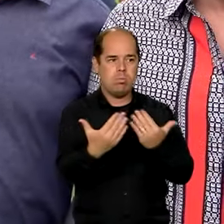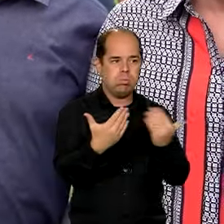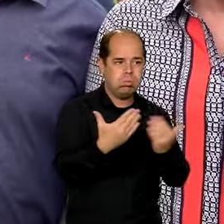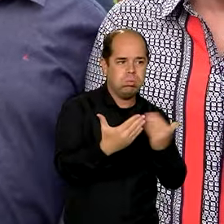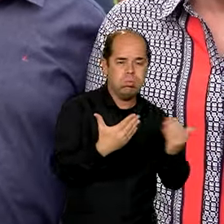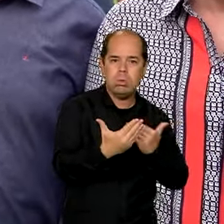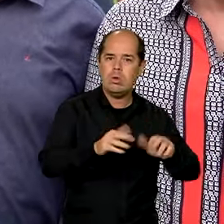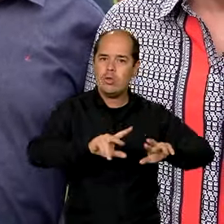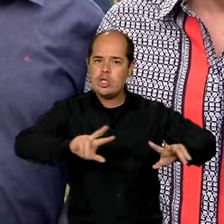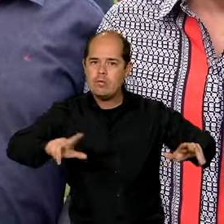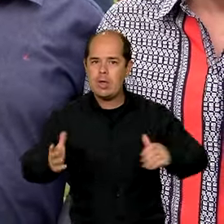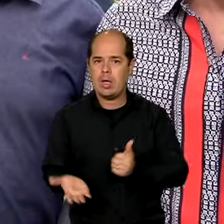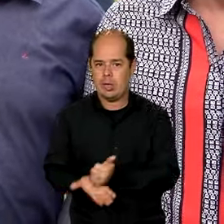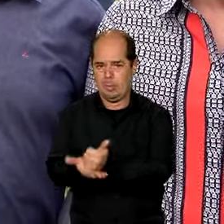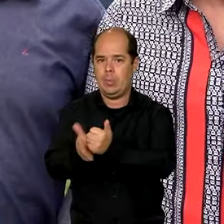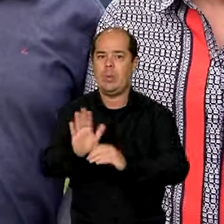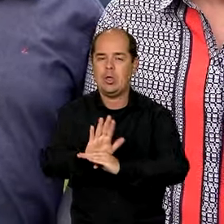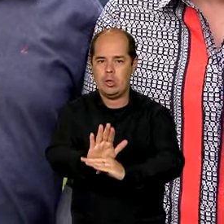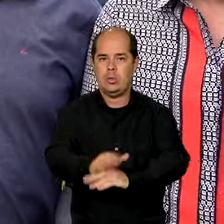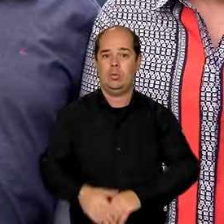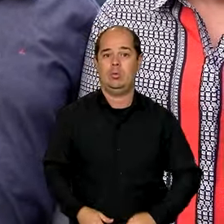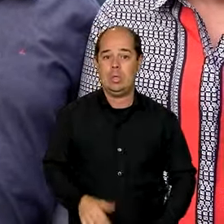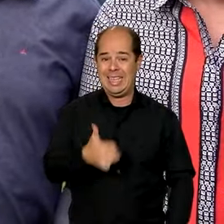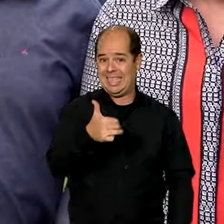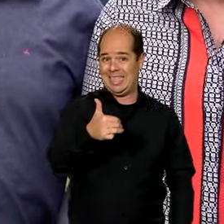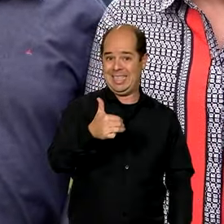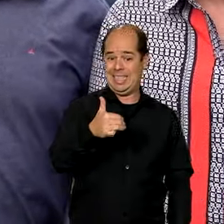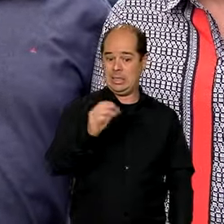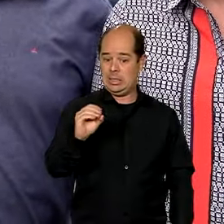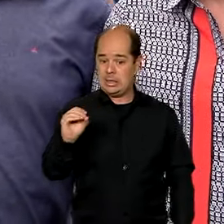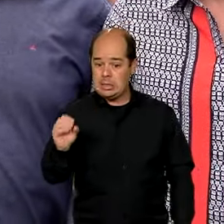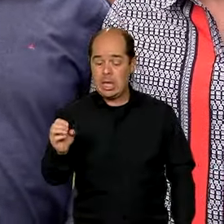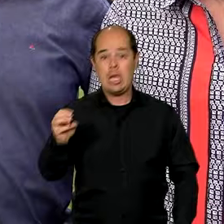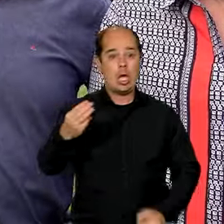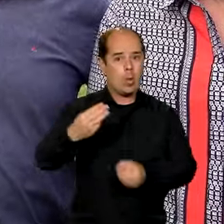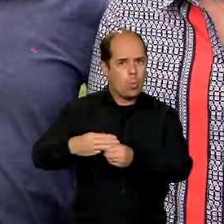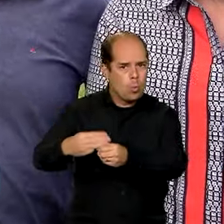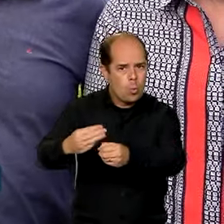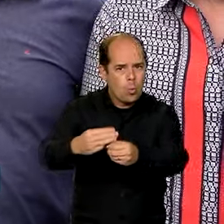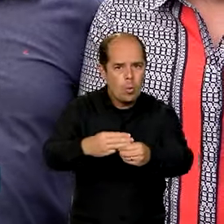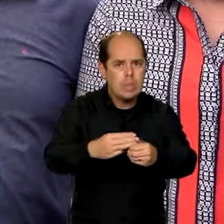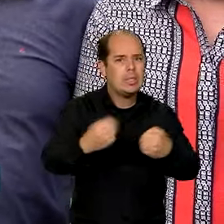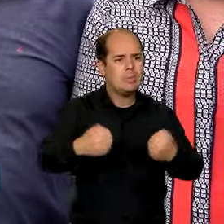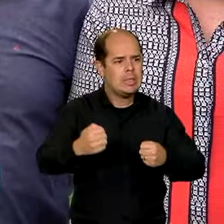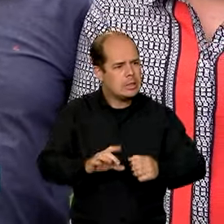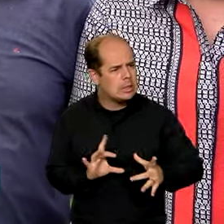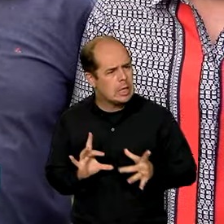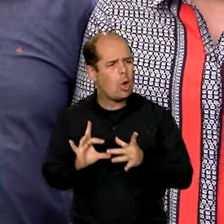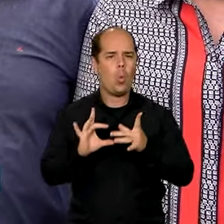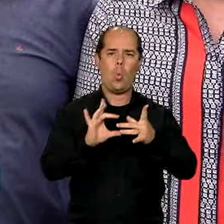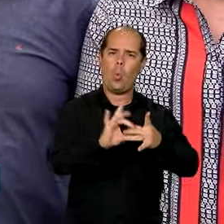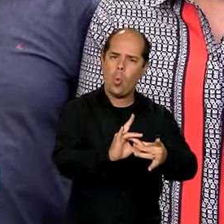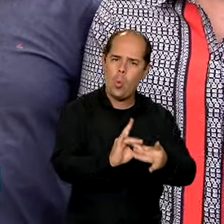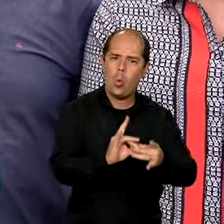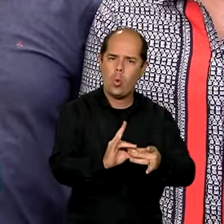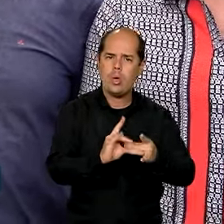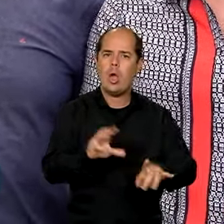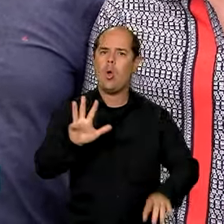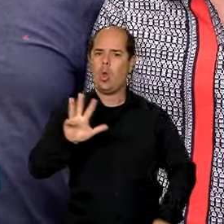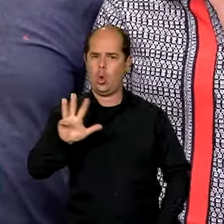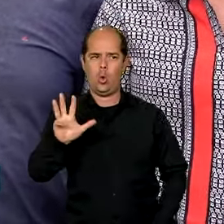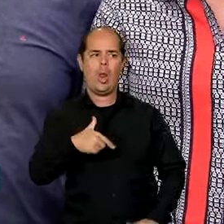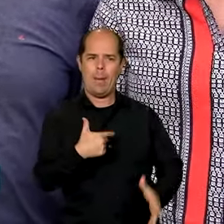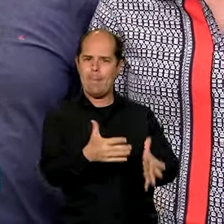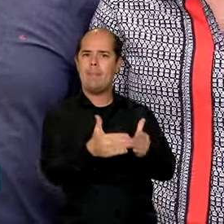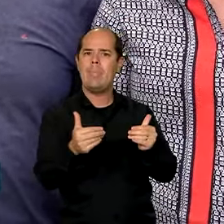milhares de pessoas atingidas. Requer essa união que nós temos feito desde o primeiro dia, sob recomendação do presidente Lula,